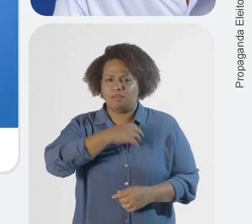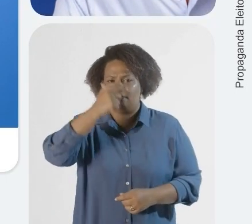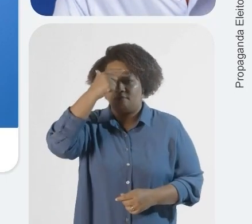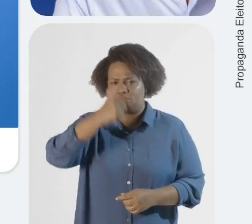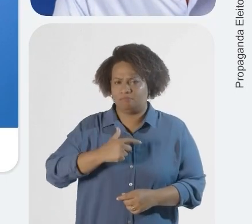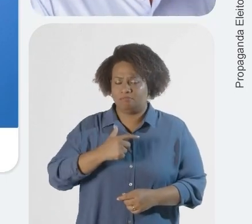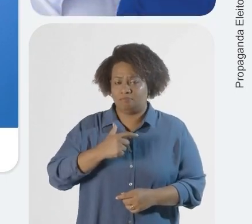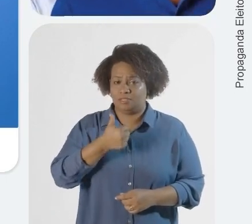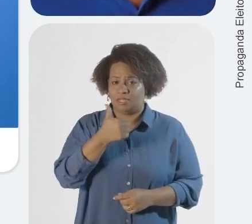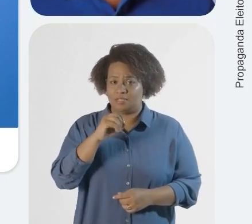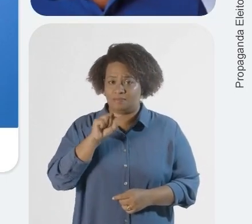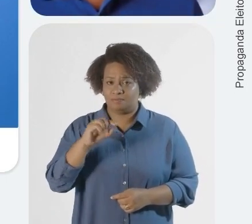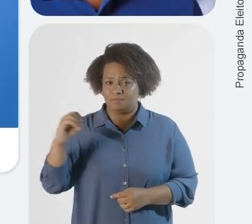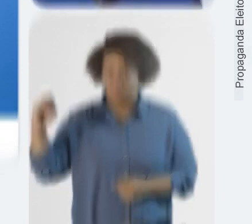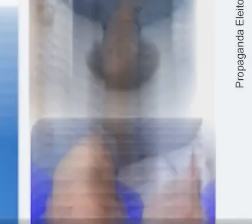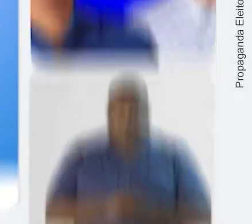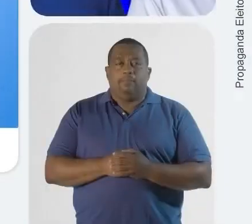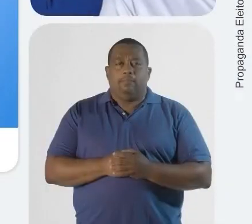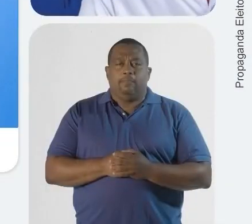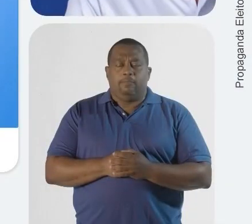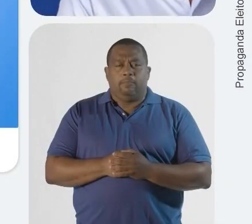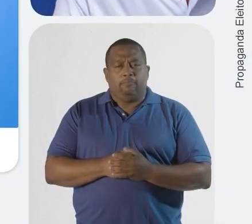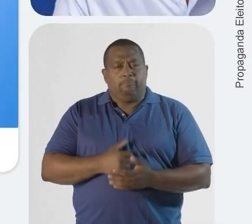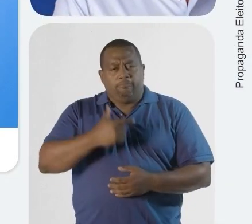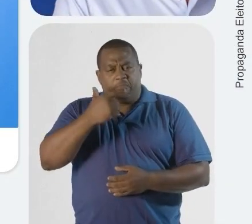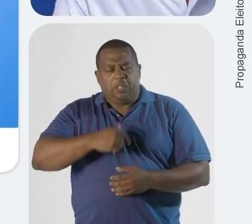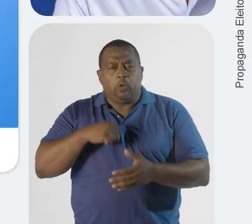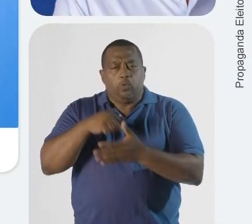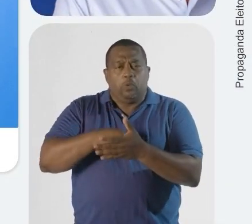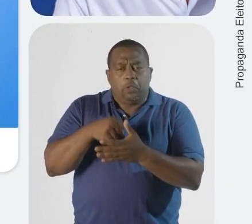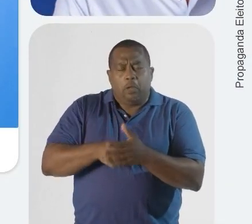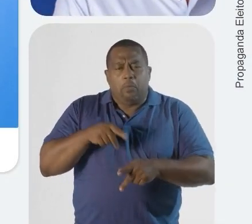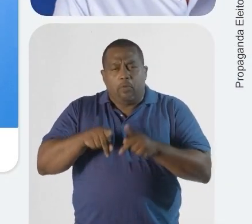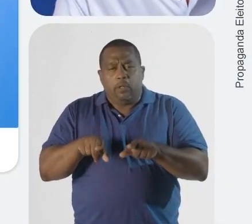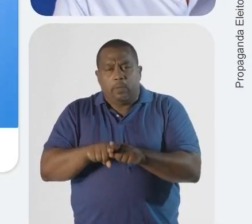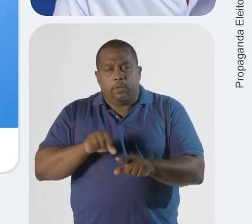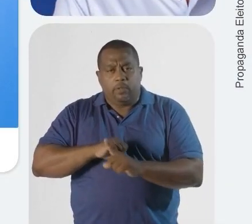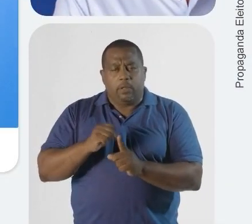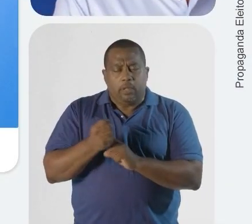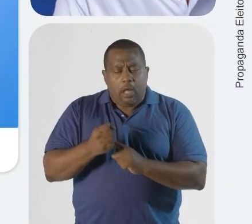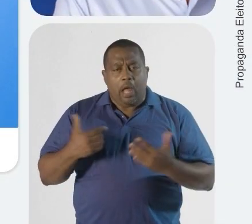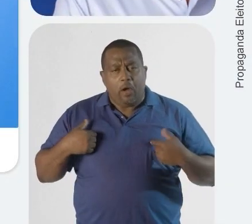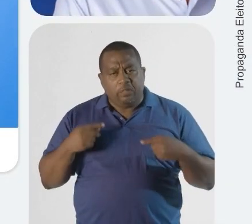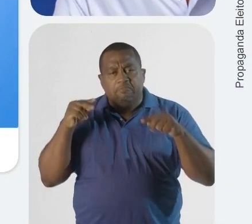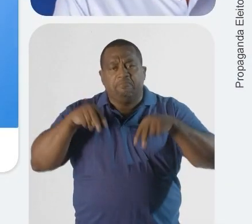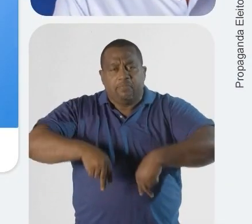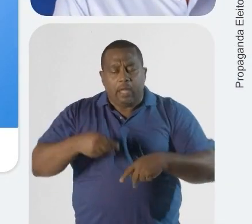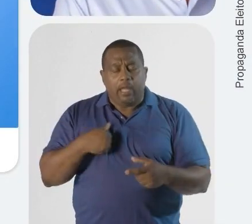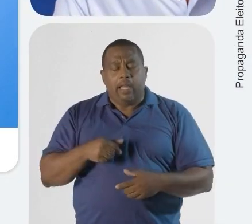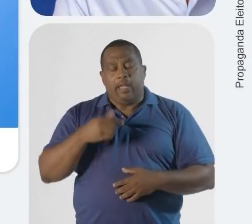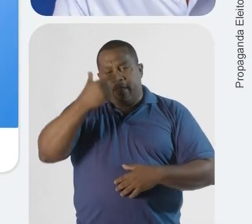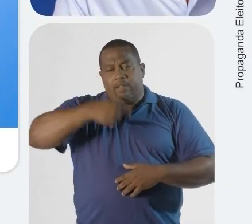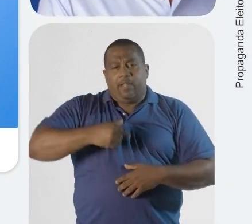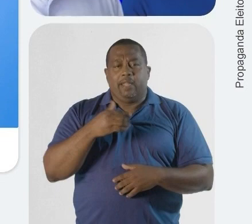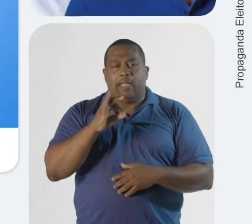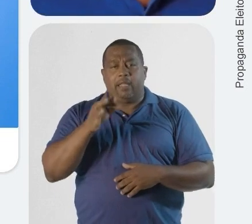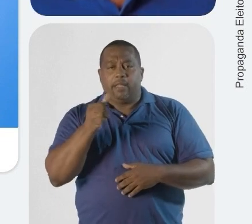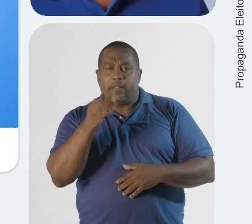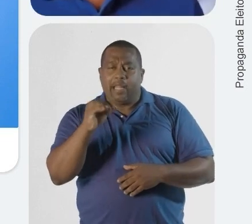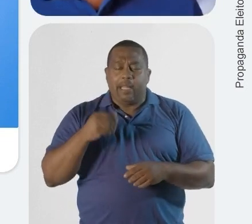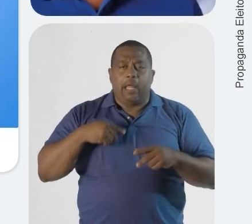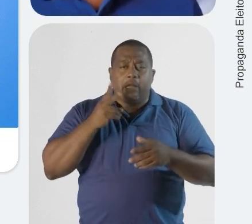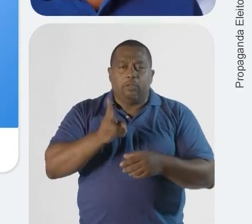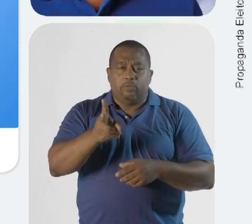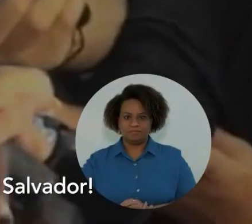Bahia. Sou Renan de Romualdo, número 10 mil. Desciam lutando pelo povo e pelo social. Chegou a nossa vez. Desciam 10, 0, 10. A